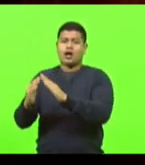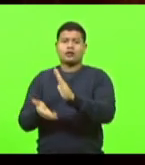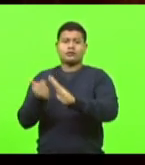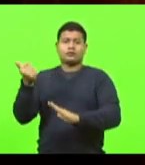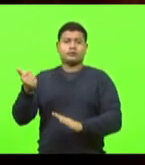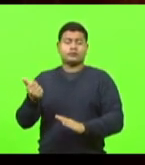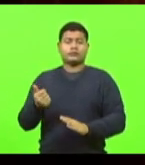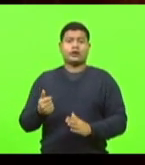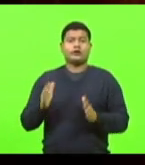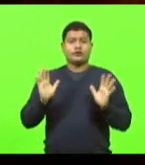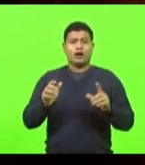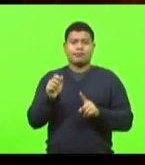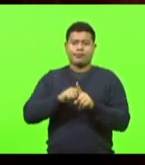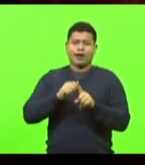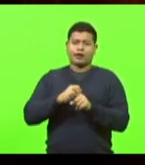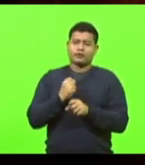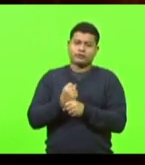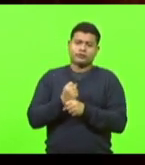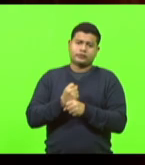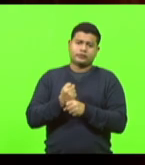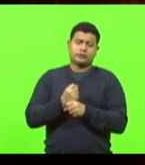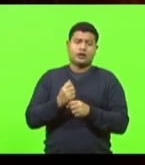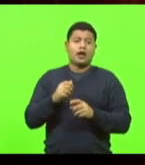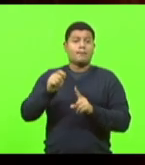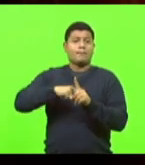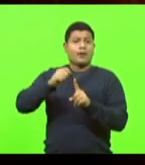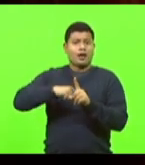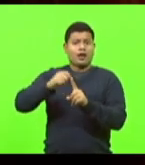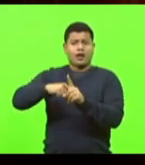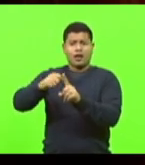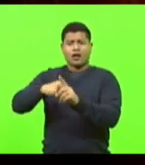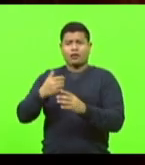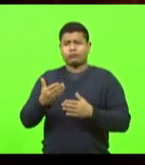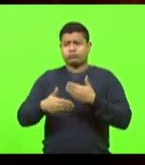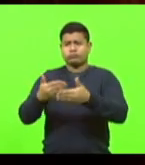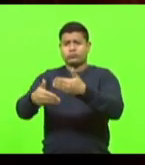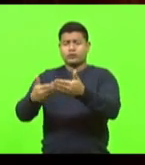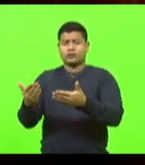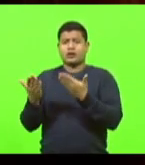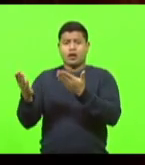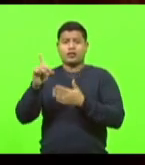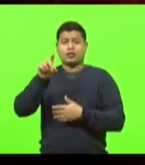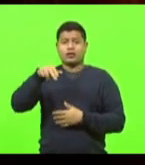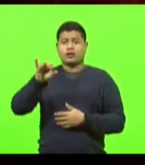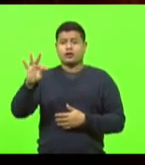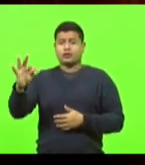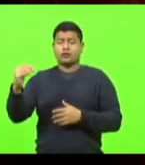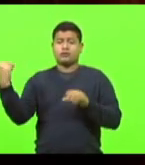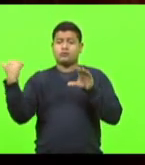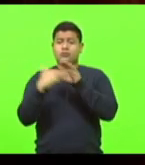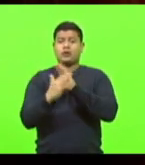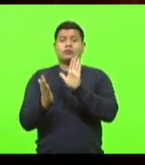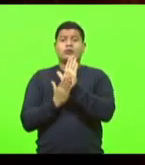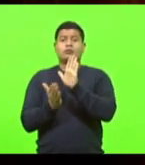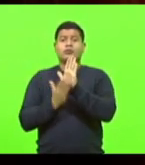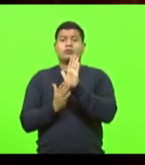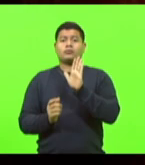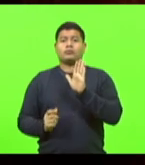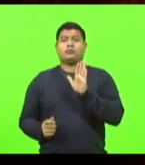de espera, o DENIT passa uma minuta com uma